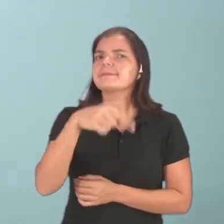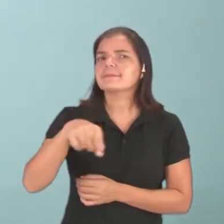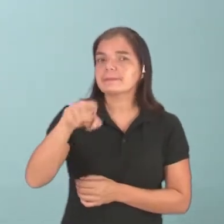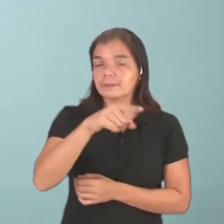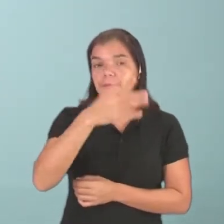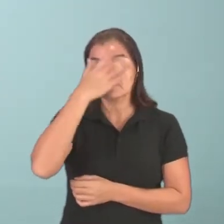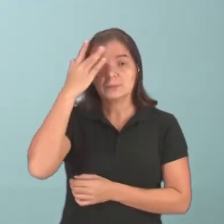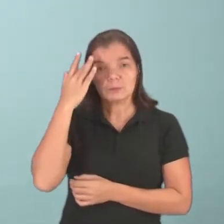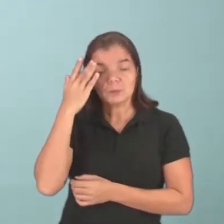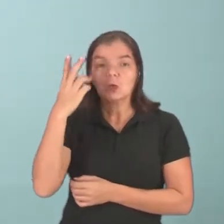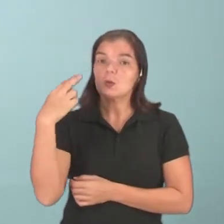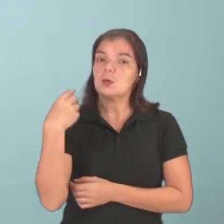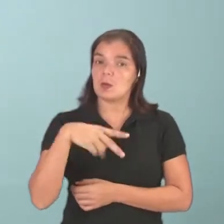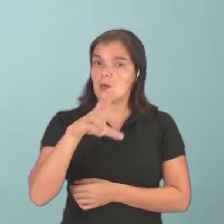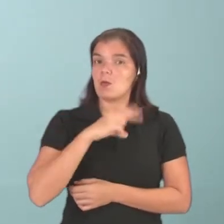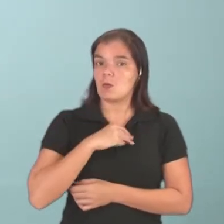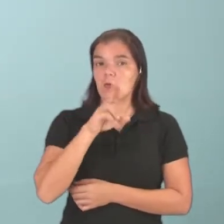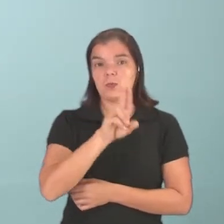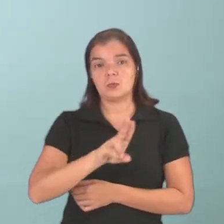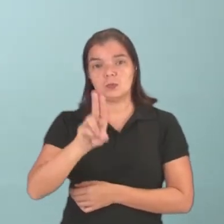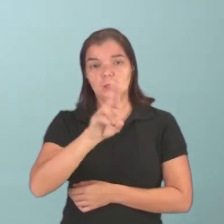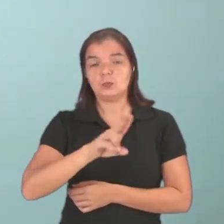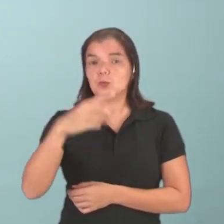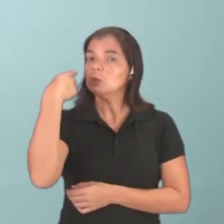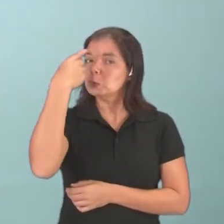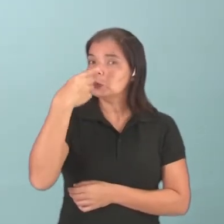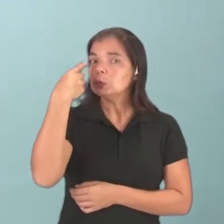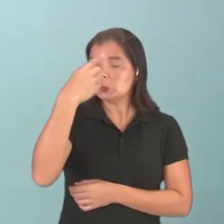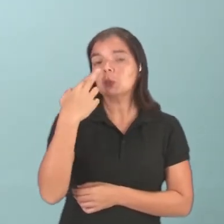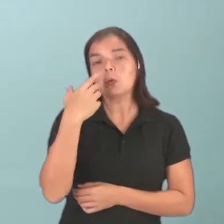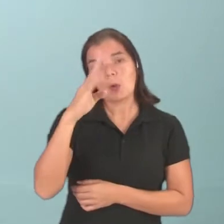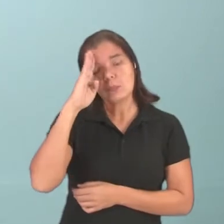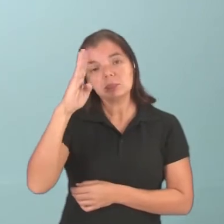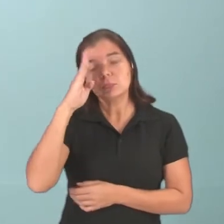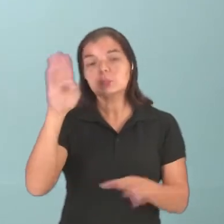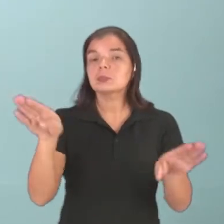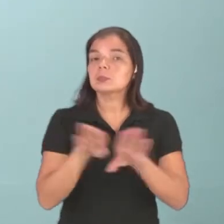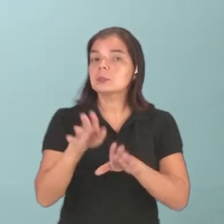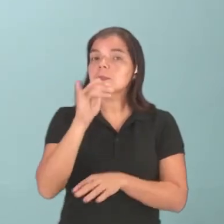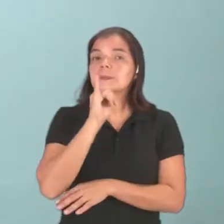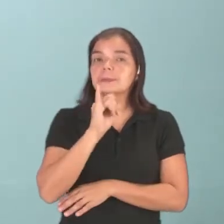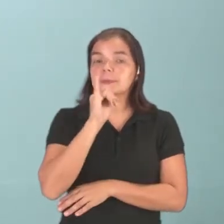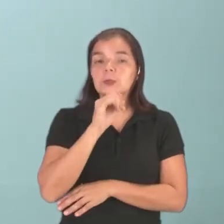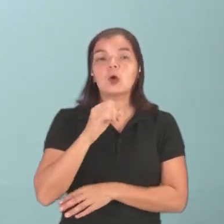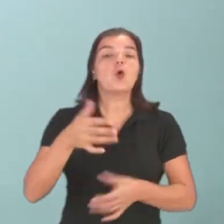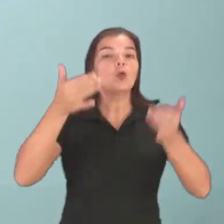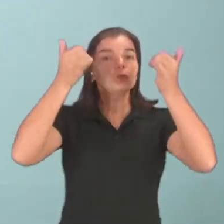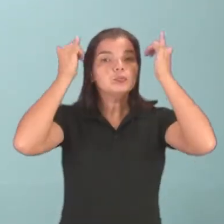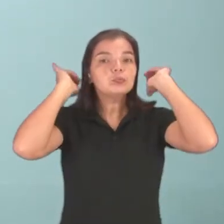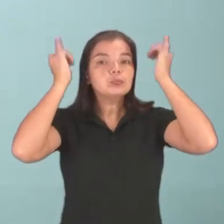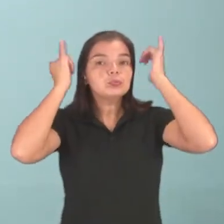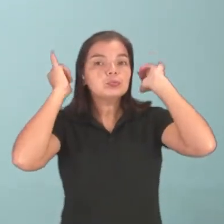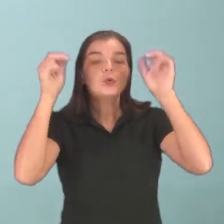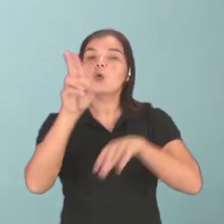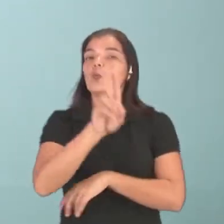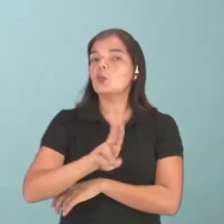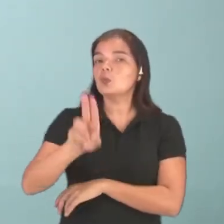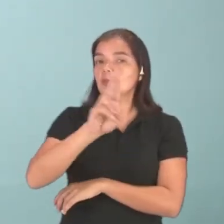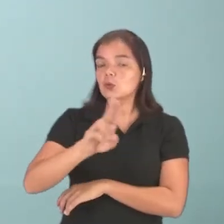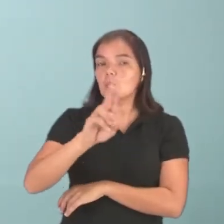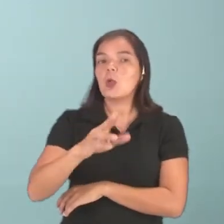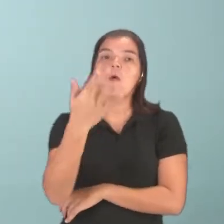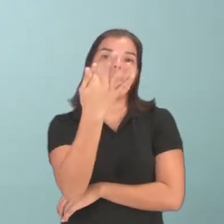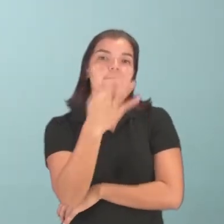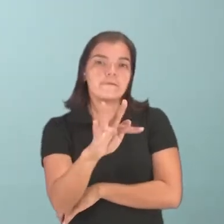Esse pessoal que está na Espanha vai utilizar o espanhol como sua língua principal, assim como, por exemplo, o Neymar pode já estar utilizando o